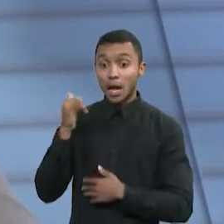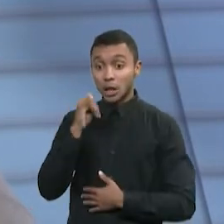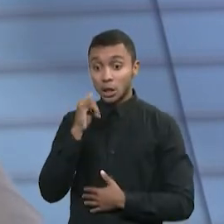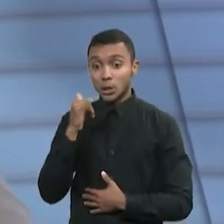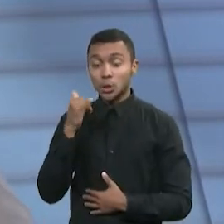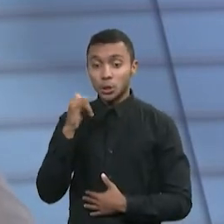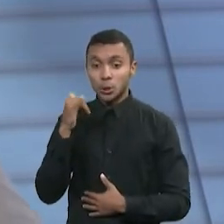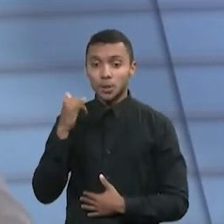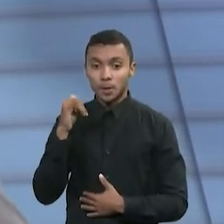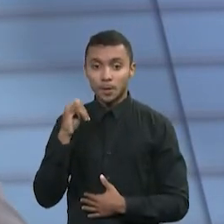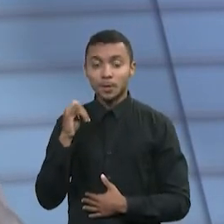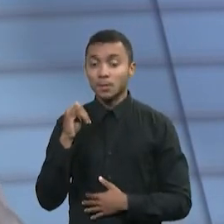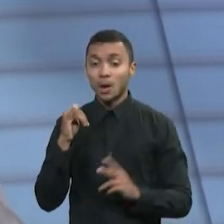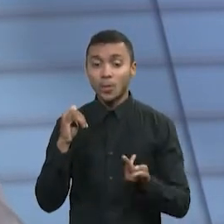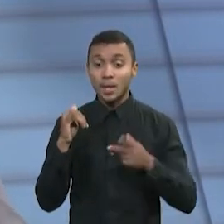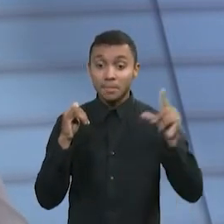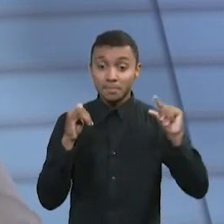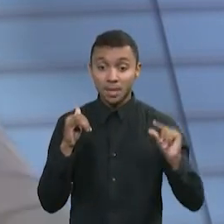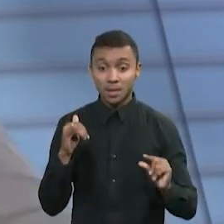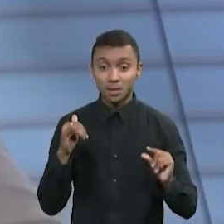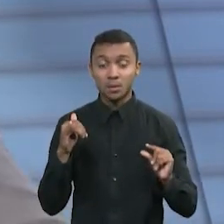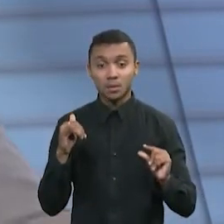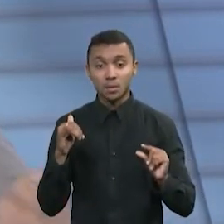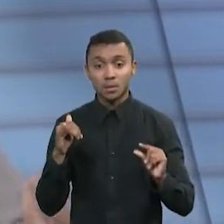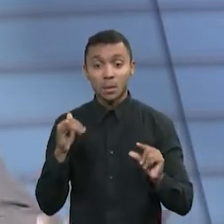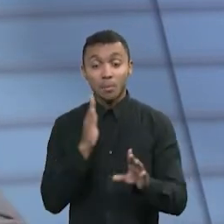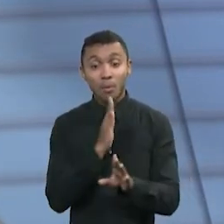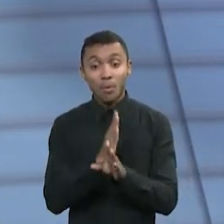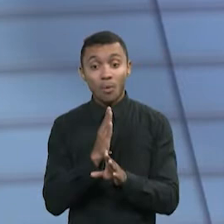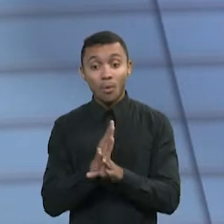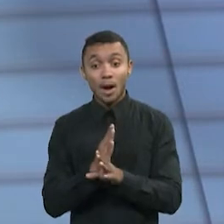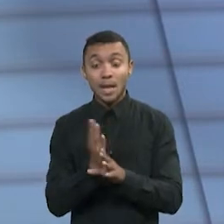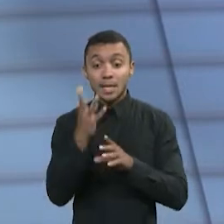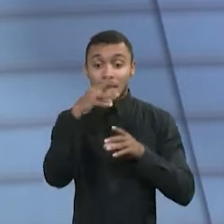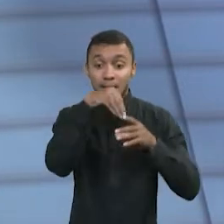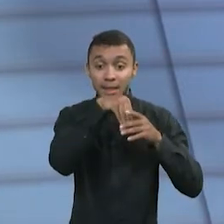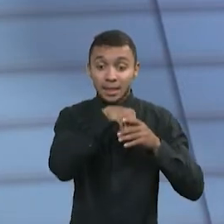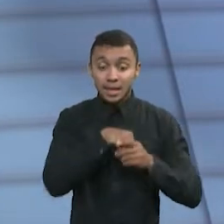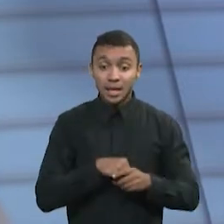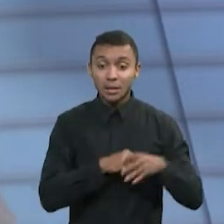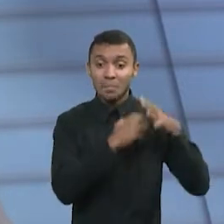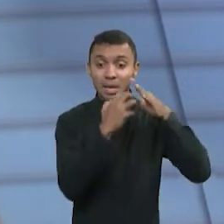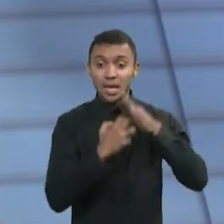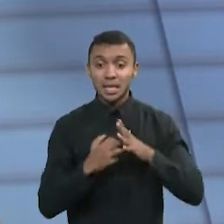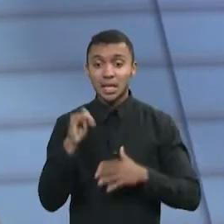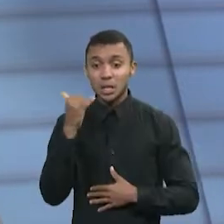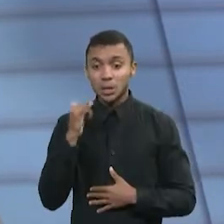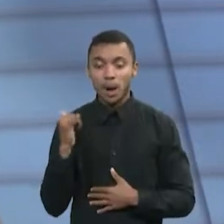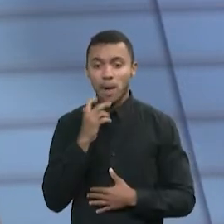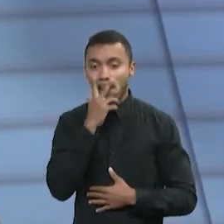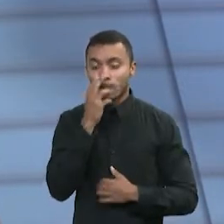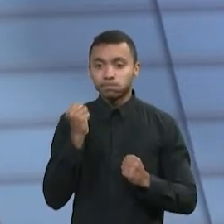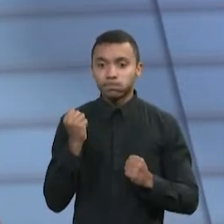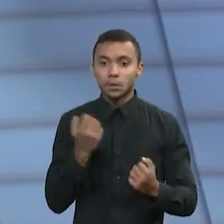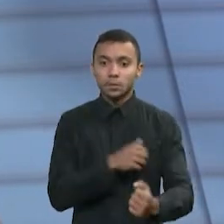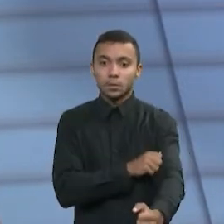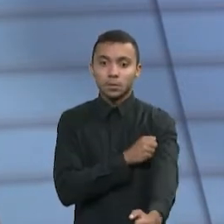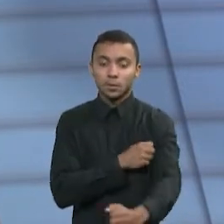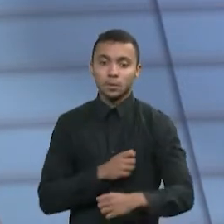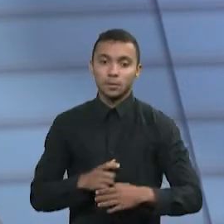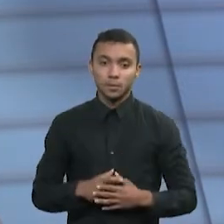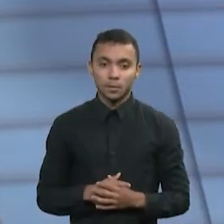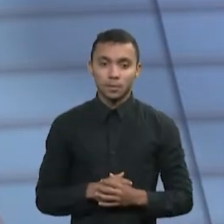empresas, dos empresários, ela diminui, porque a força para poder lidar com os desafios, ela desmorona, né? Então, o que a gente